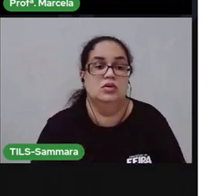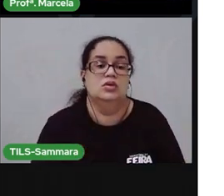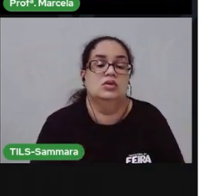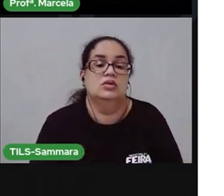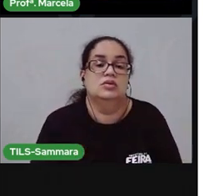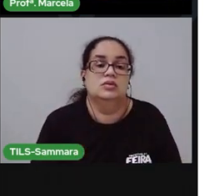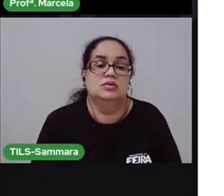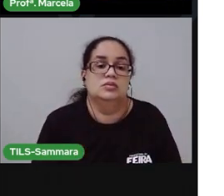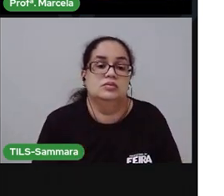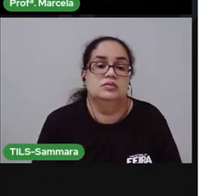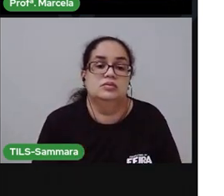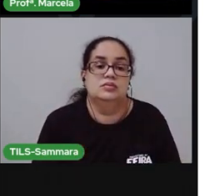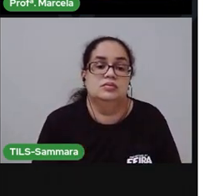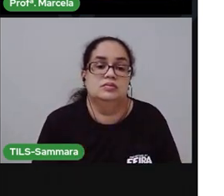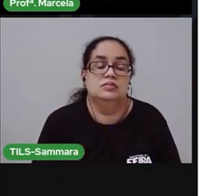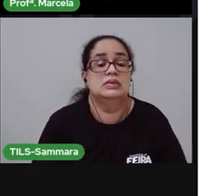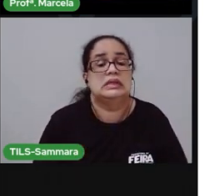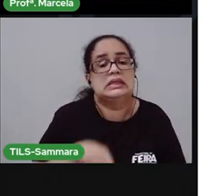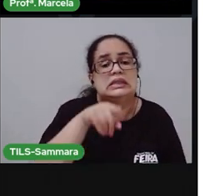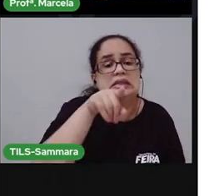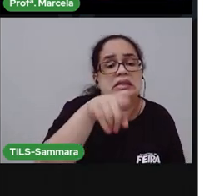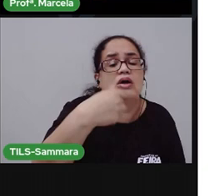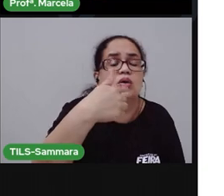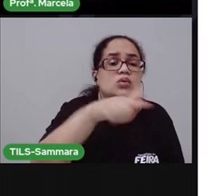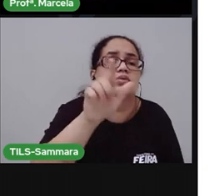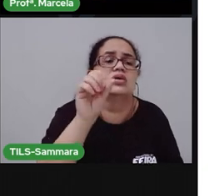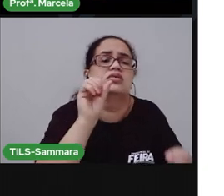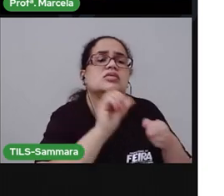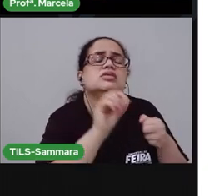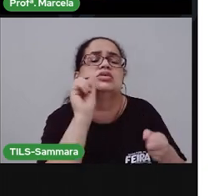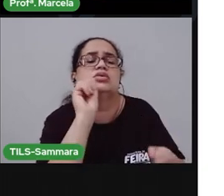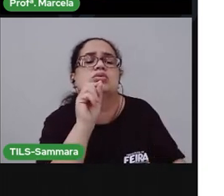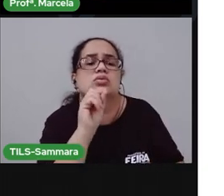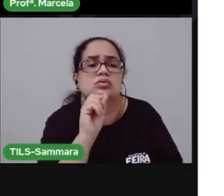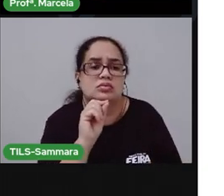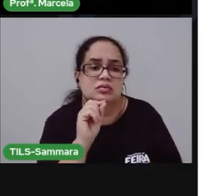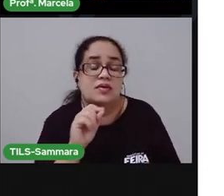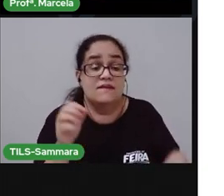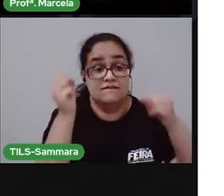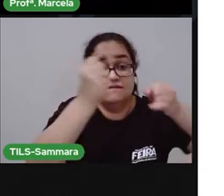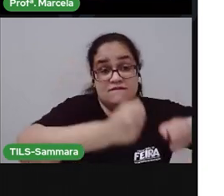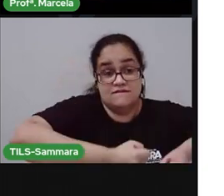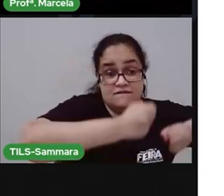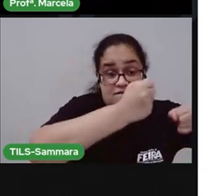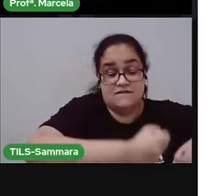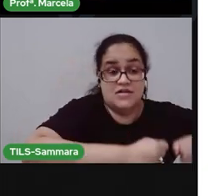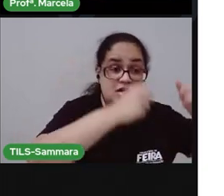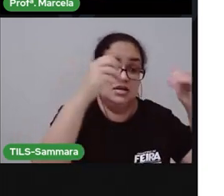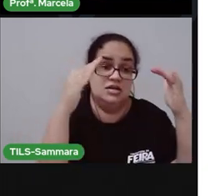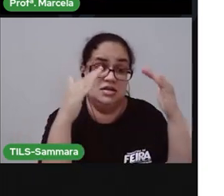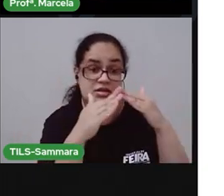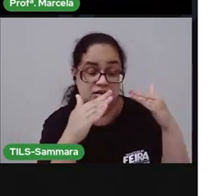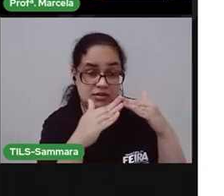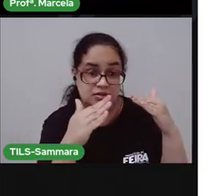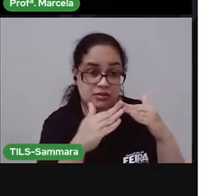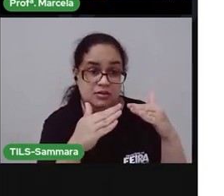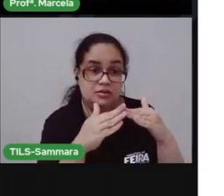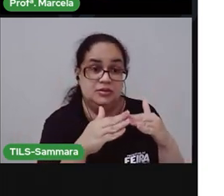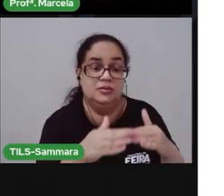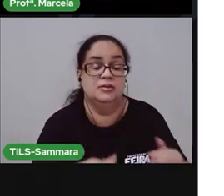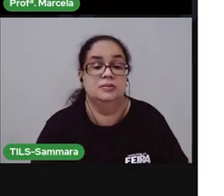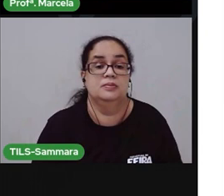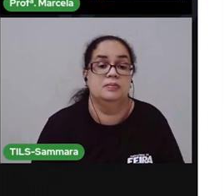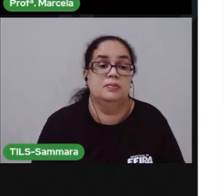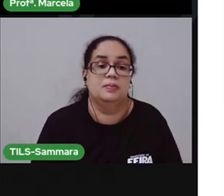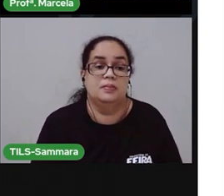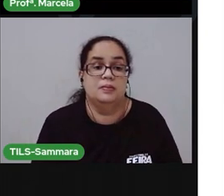forrar. E essa outra aqui? O que ela está fazendo? Ela está varrendo a casa, né? Varrendo, o verbo varrendo.